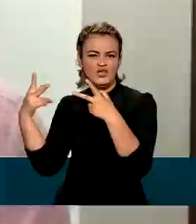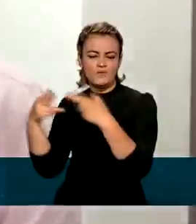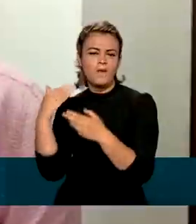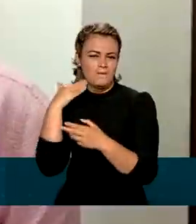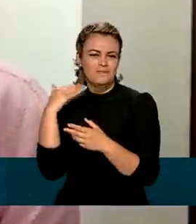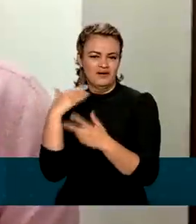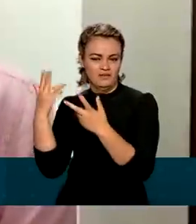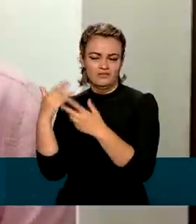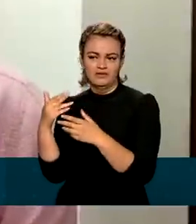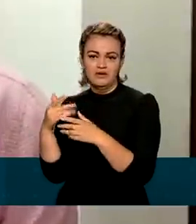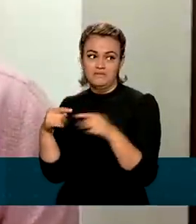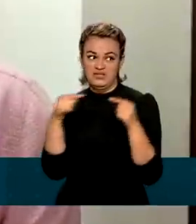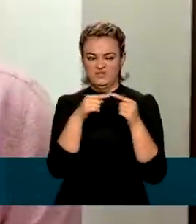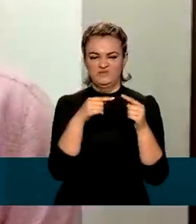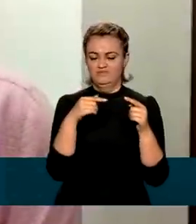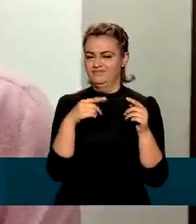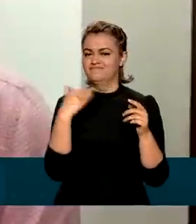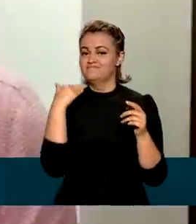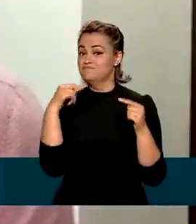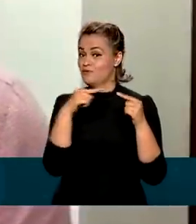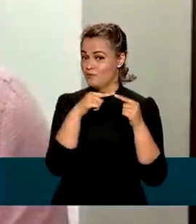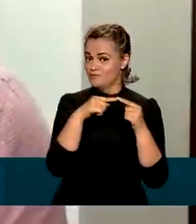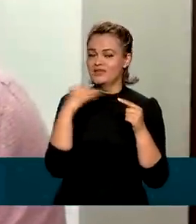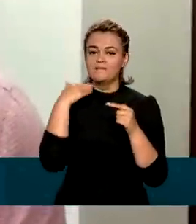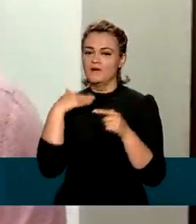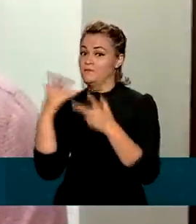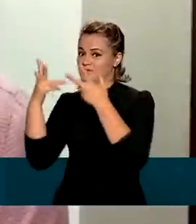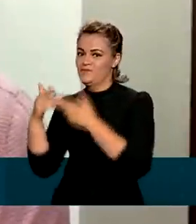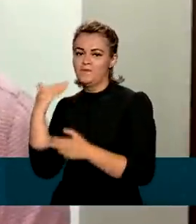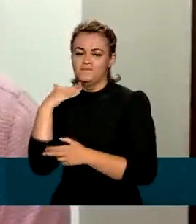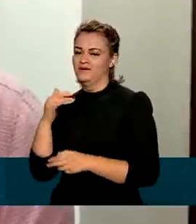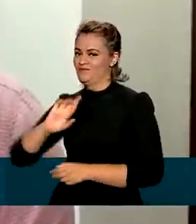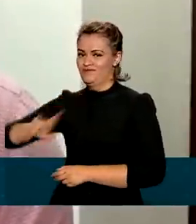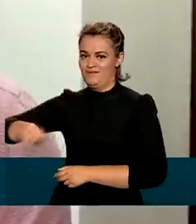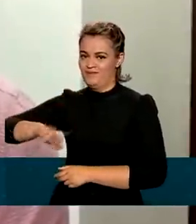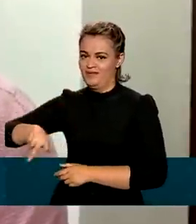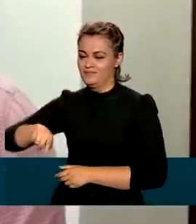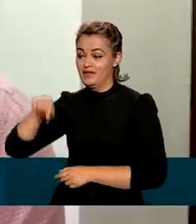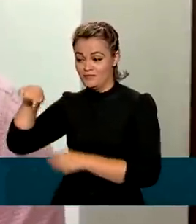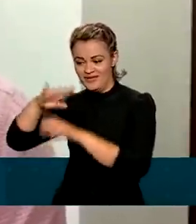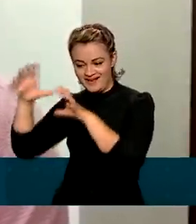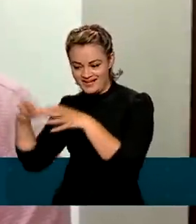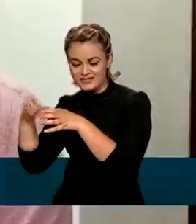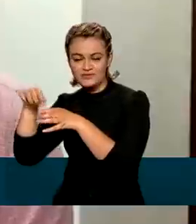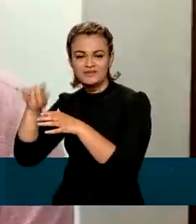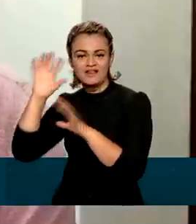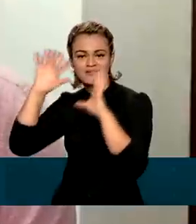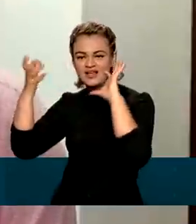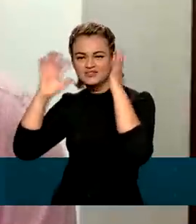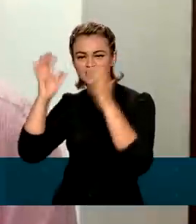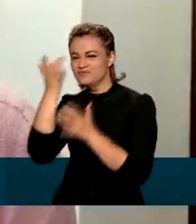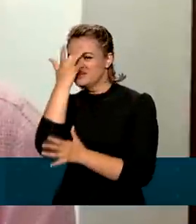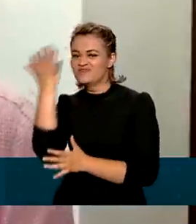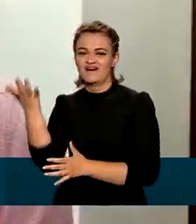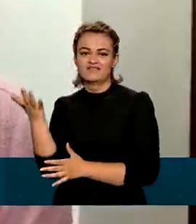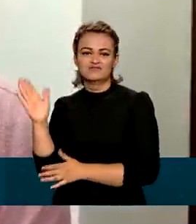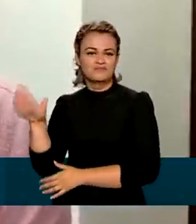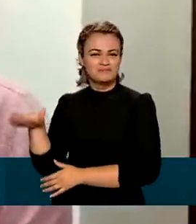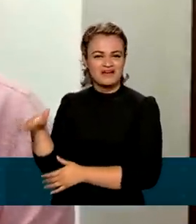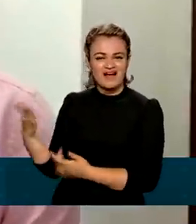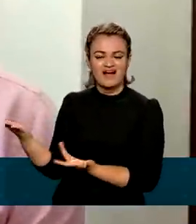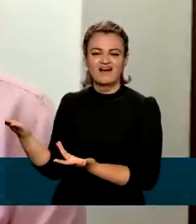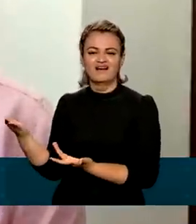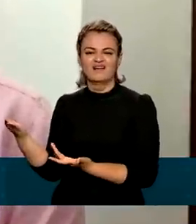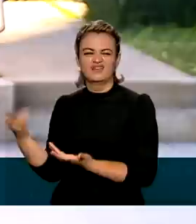e privados. A cooperativa oferece para os seus usuários soluções mais em conta em